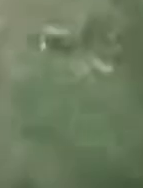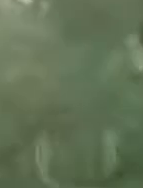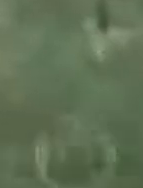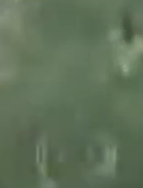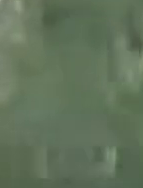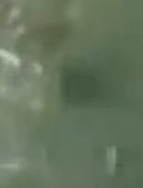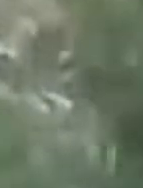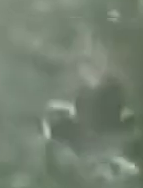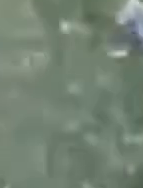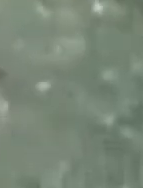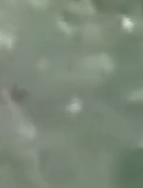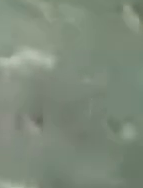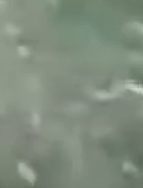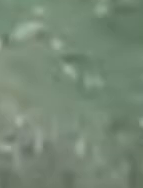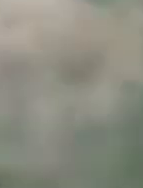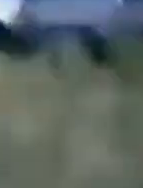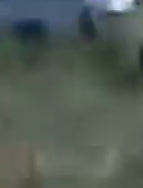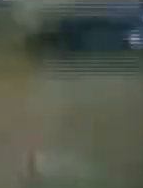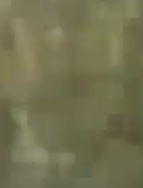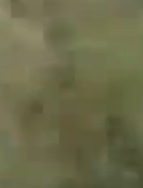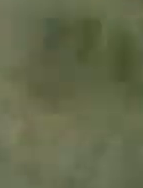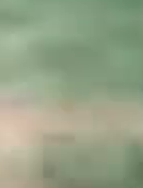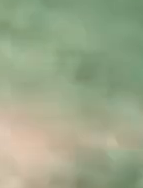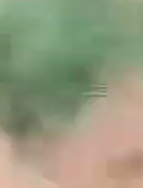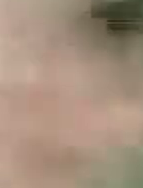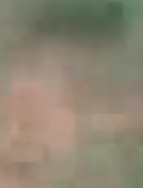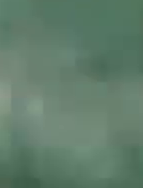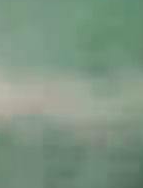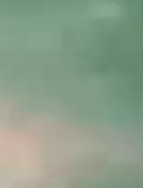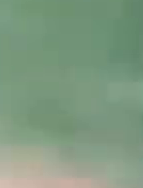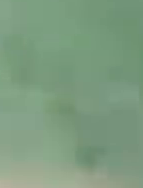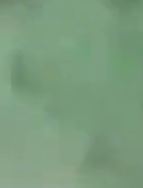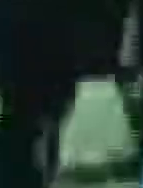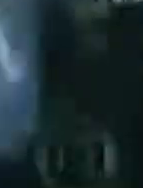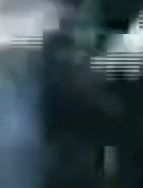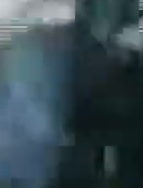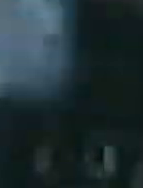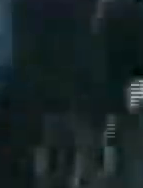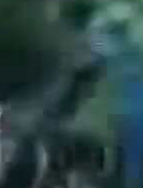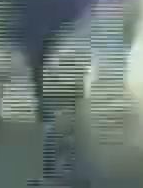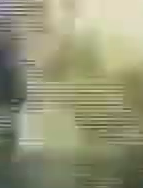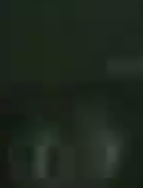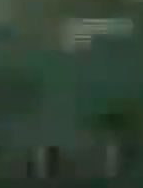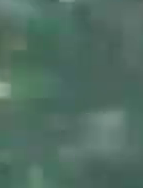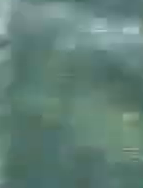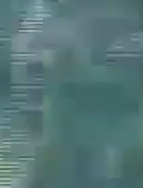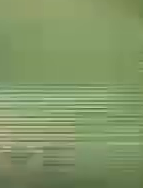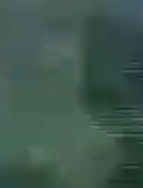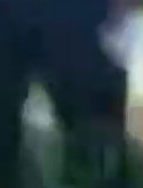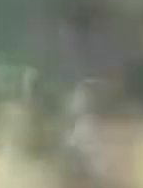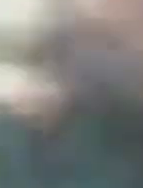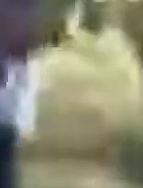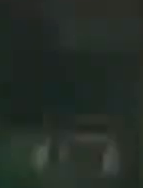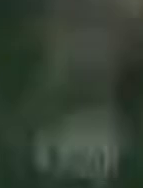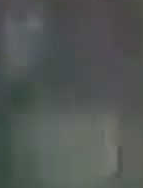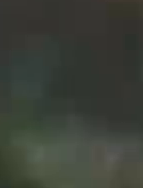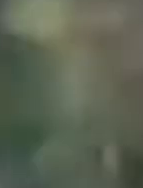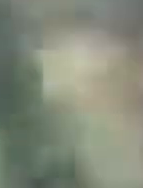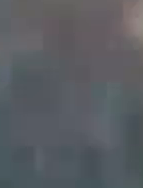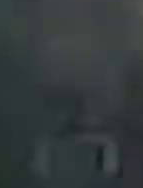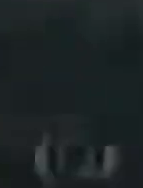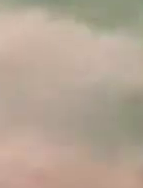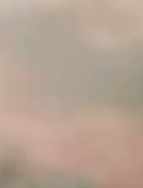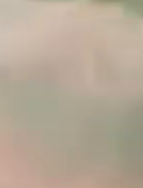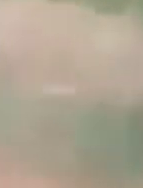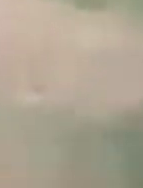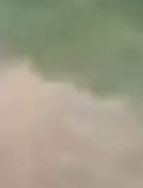ou nos porta-malas mesmo. É comum ver crianças acompanhando as provas. Permitir a presença de